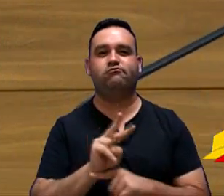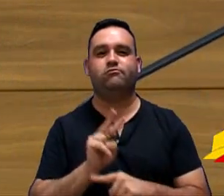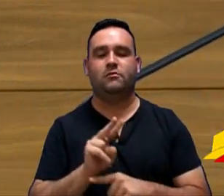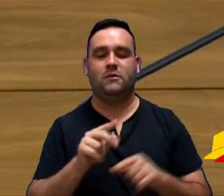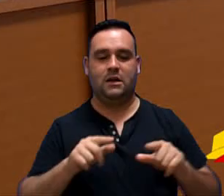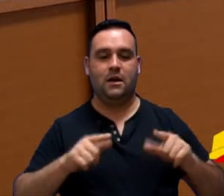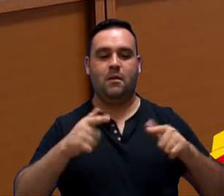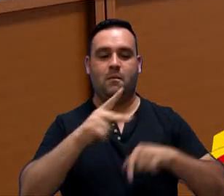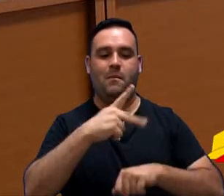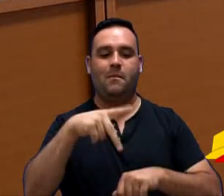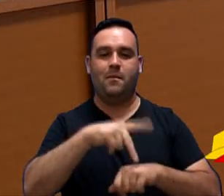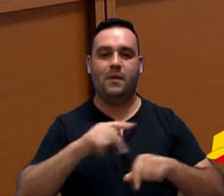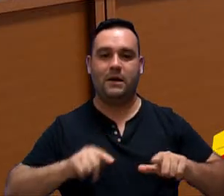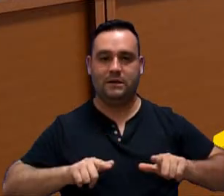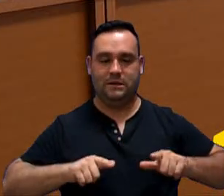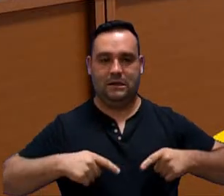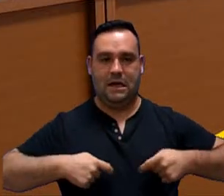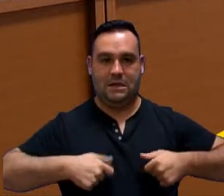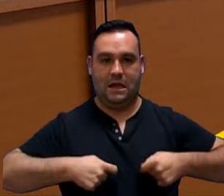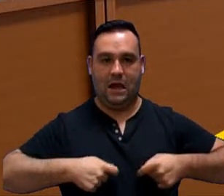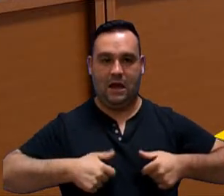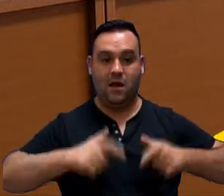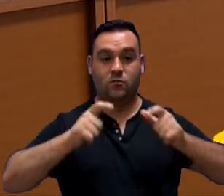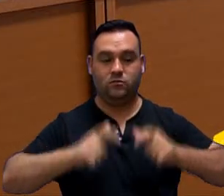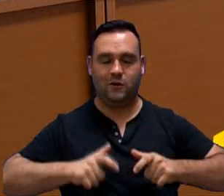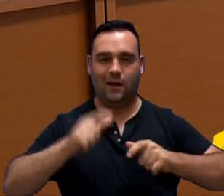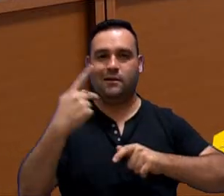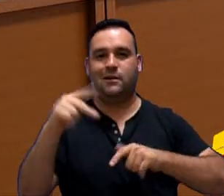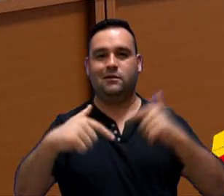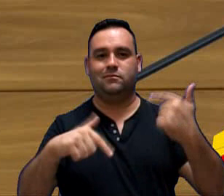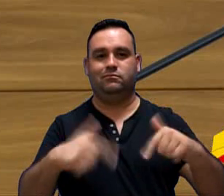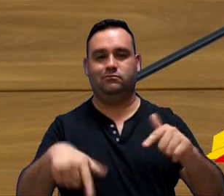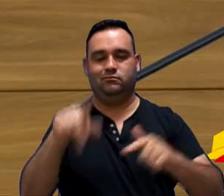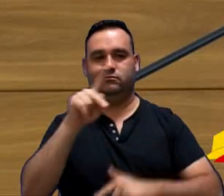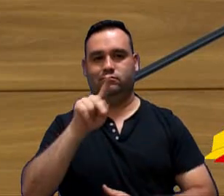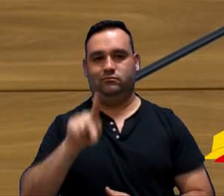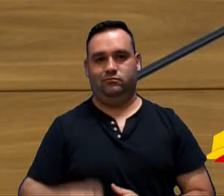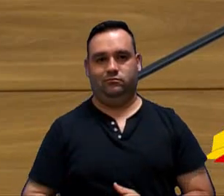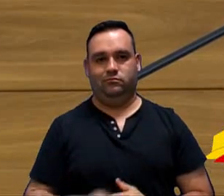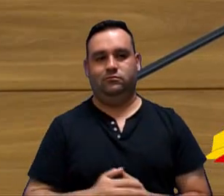recepcioná-lo lá no seu gabinete na presidencial.